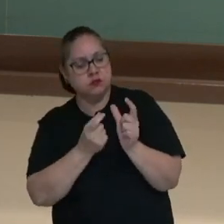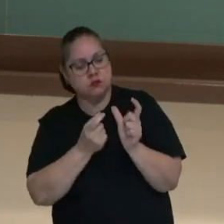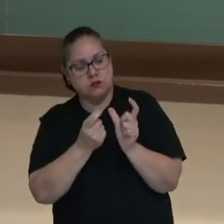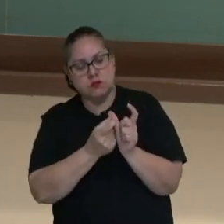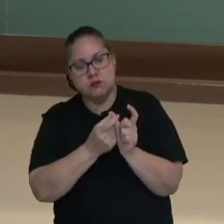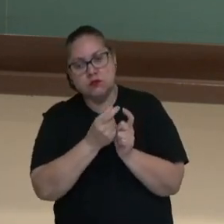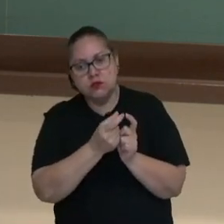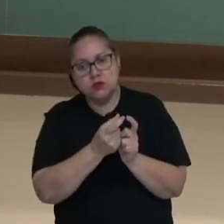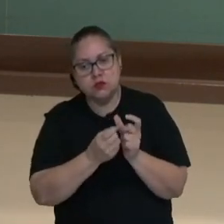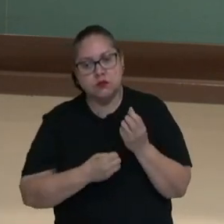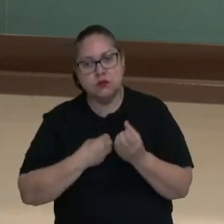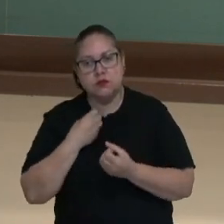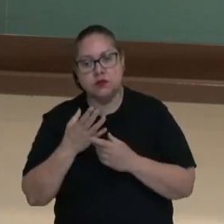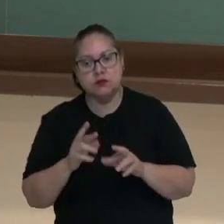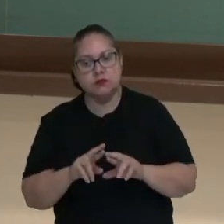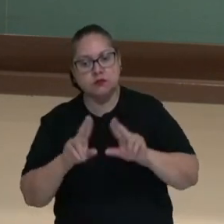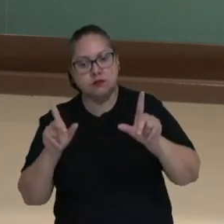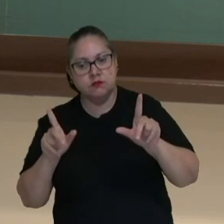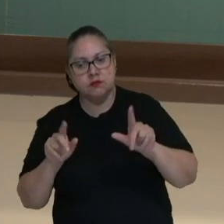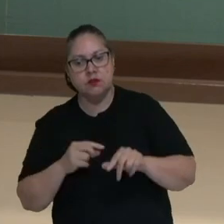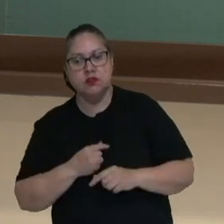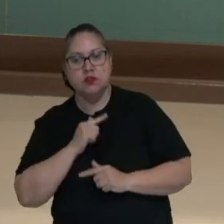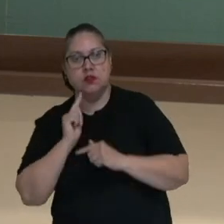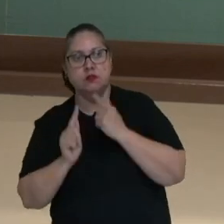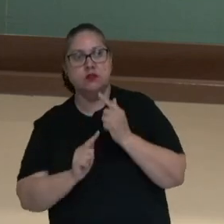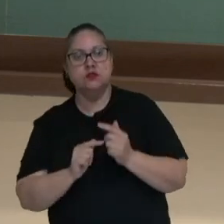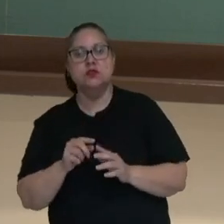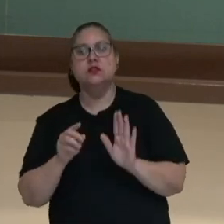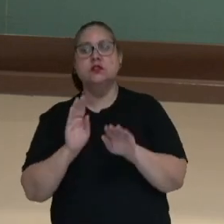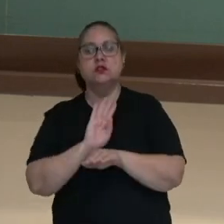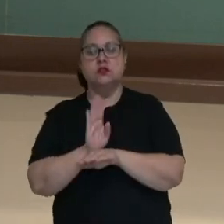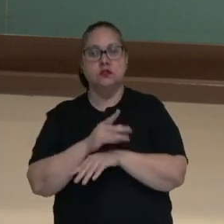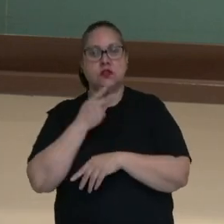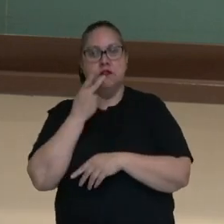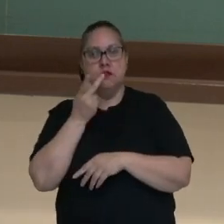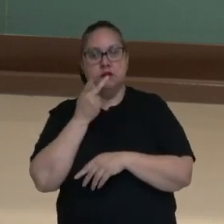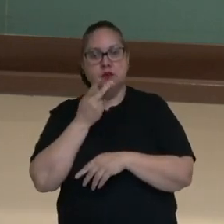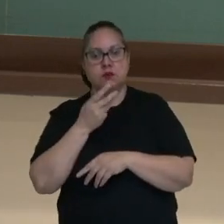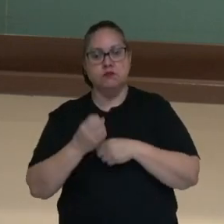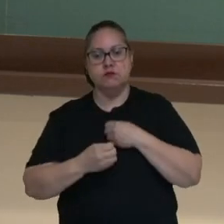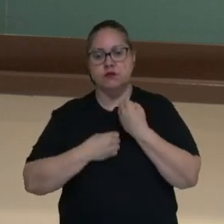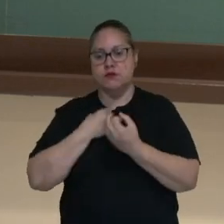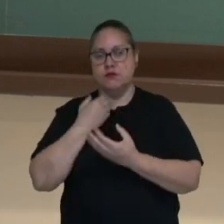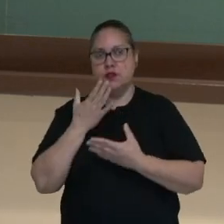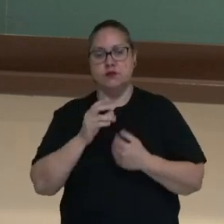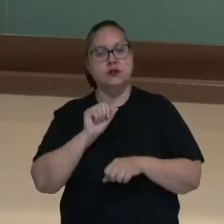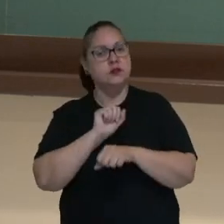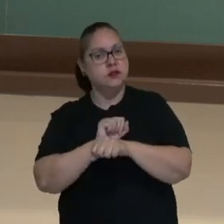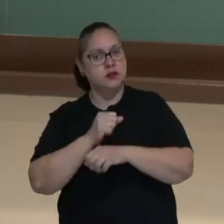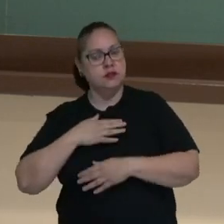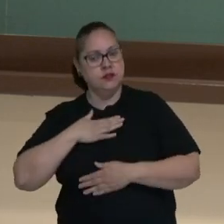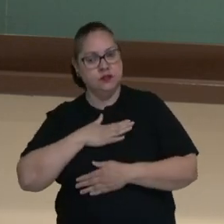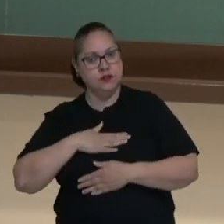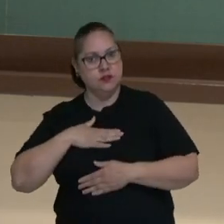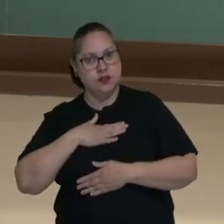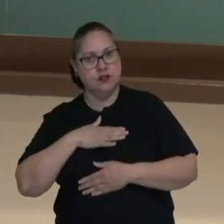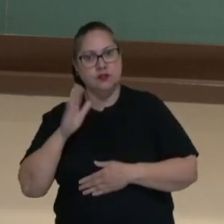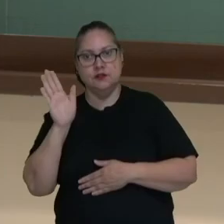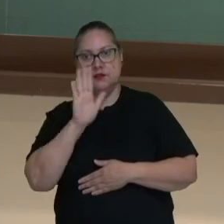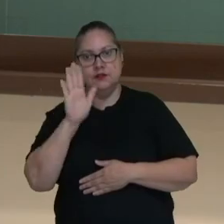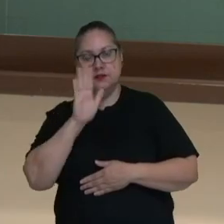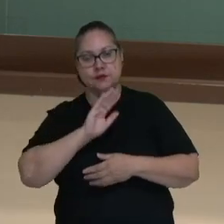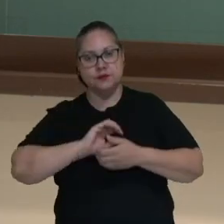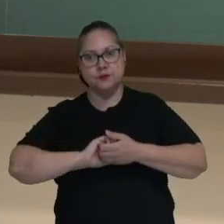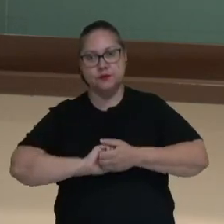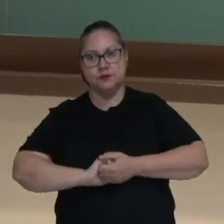as canções que diferem da sílaba gramatical. Neste vídeo, falamos sobre poema. Espero que vocês tenham gostado. Até